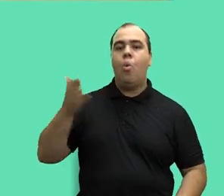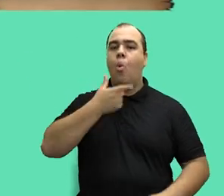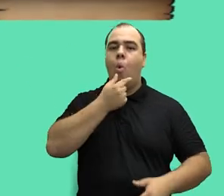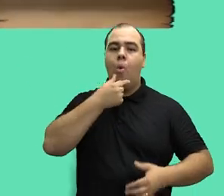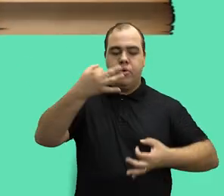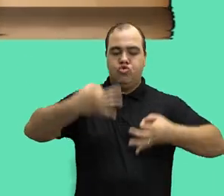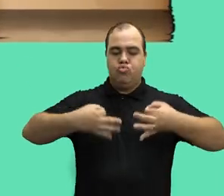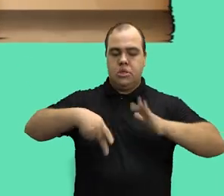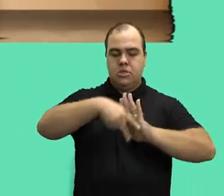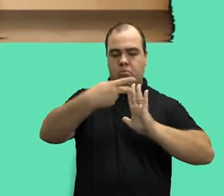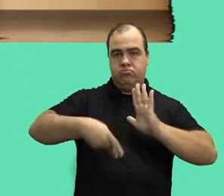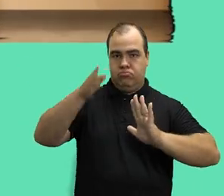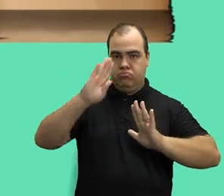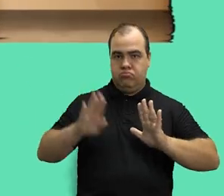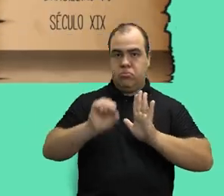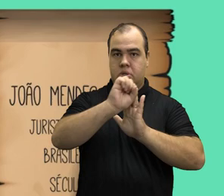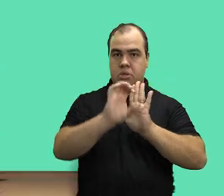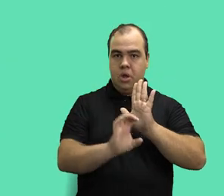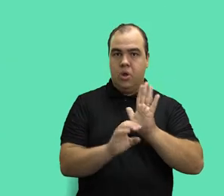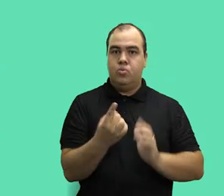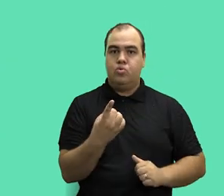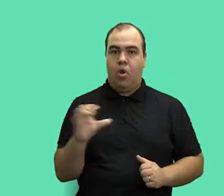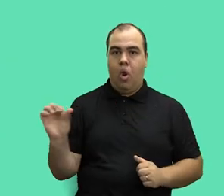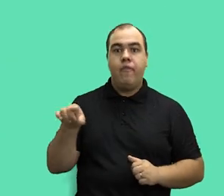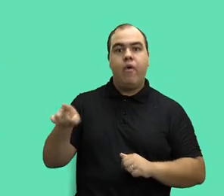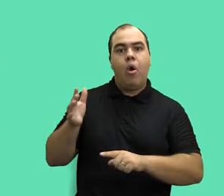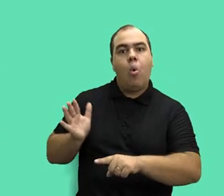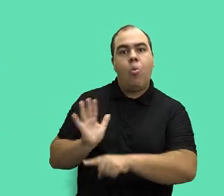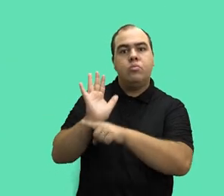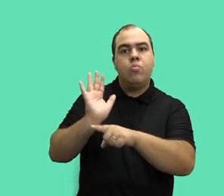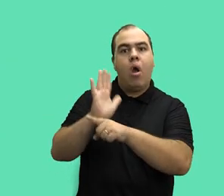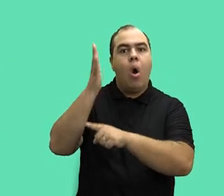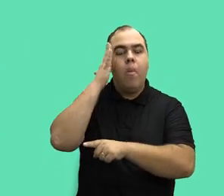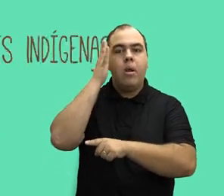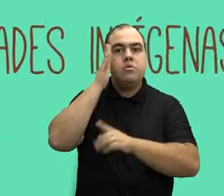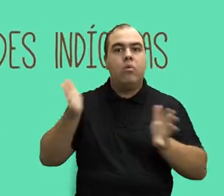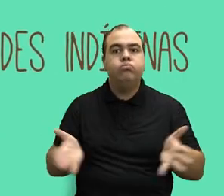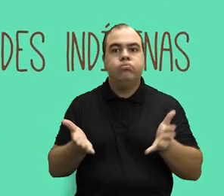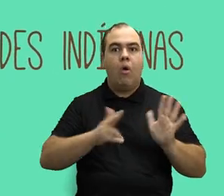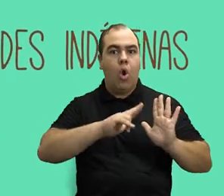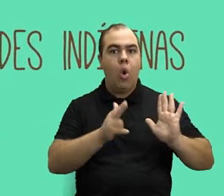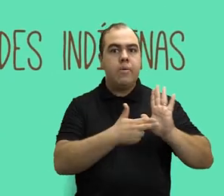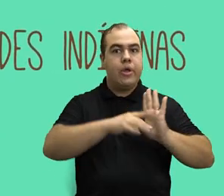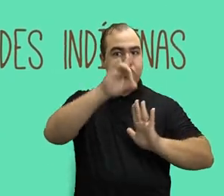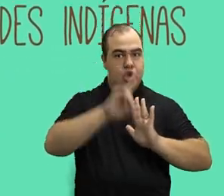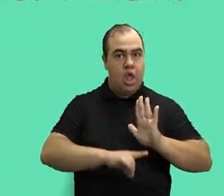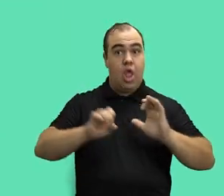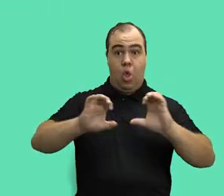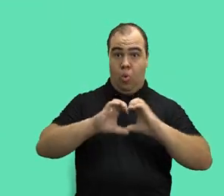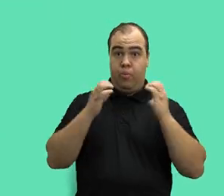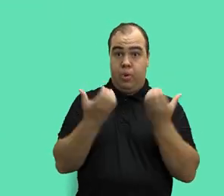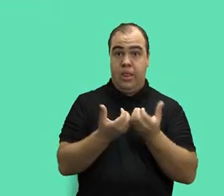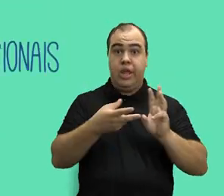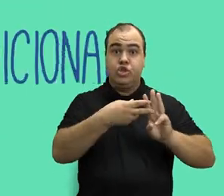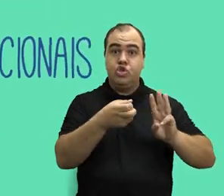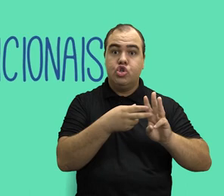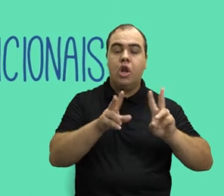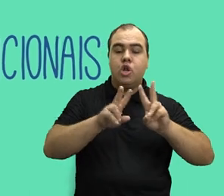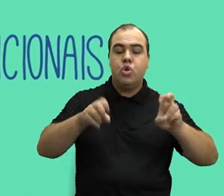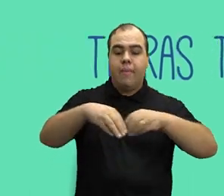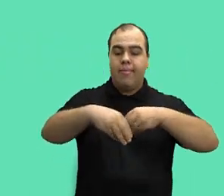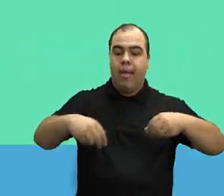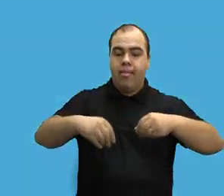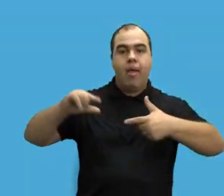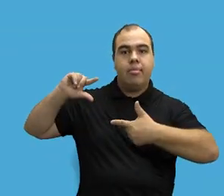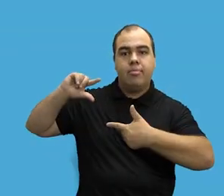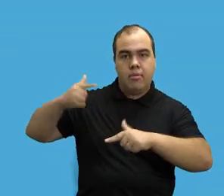um jurista e político brasileiro do século XIX. A tese contribuiu para a compreensão e reconhecimento dos direitos das comunidades indígenas sobre suas terras